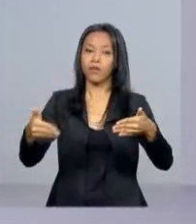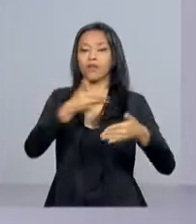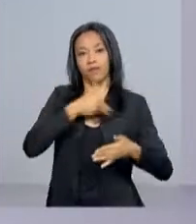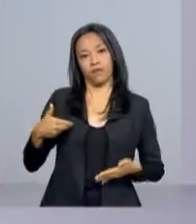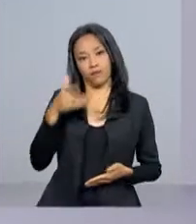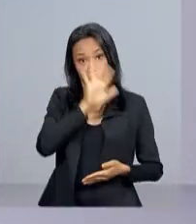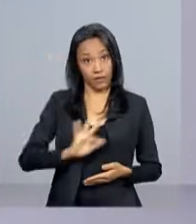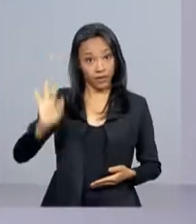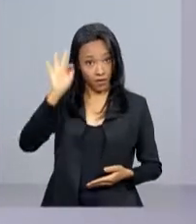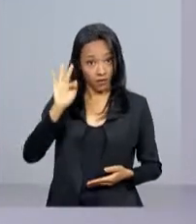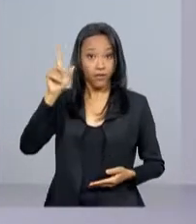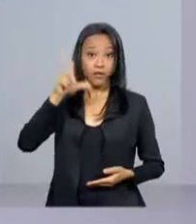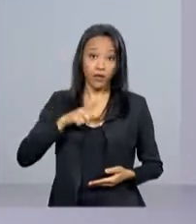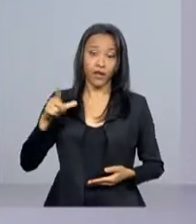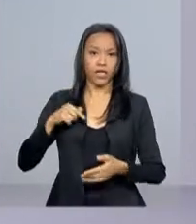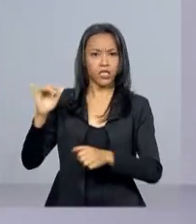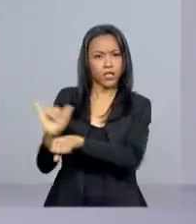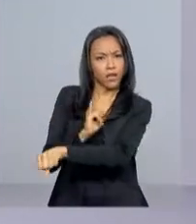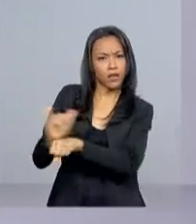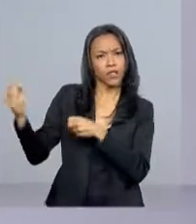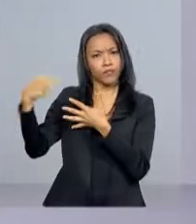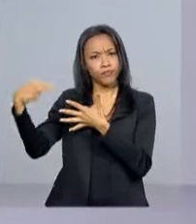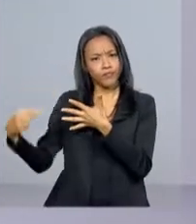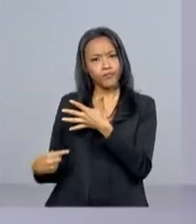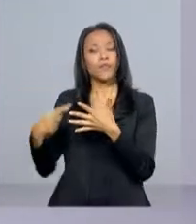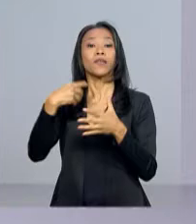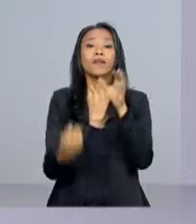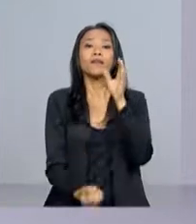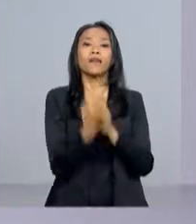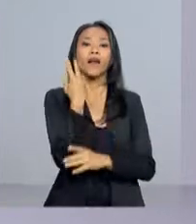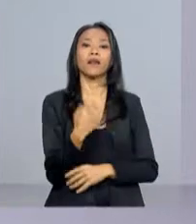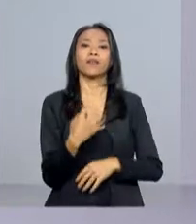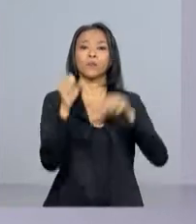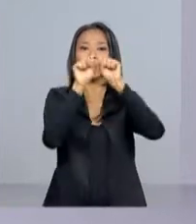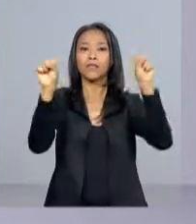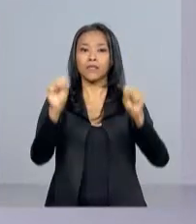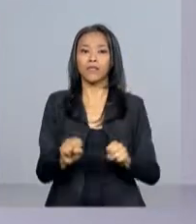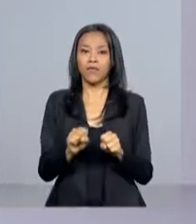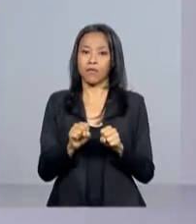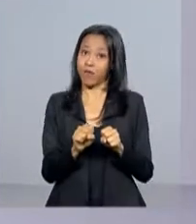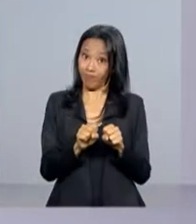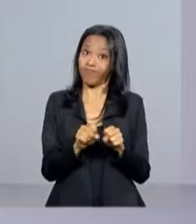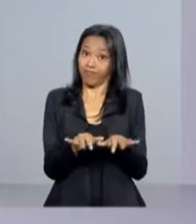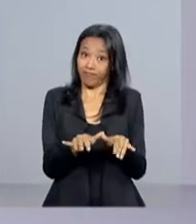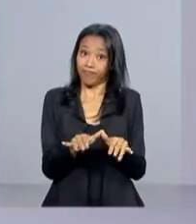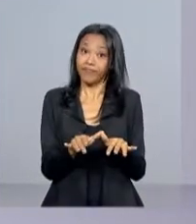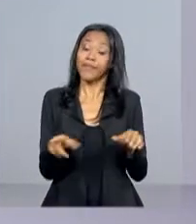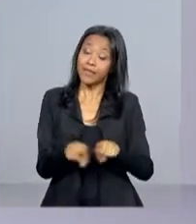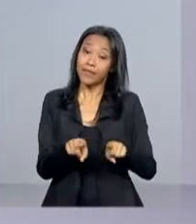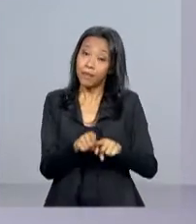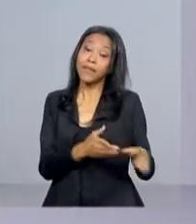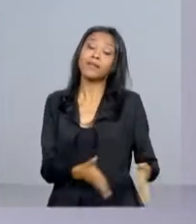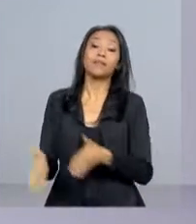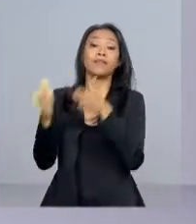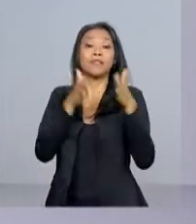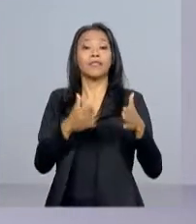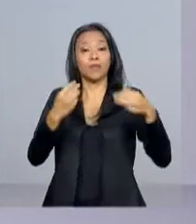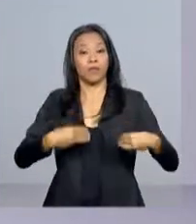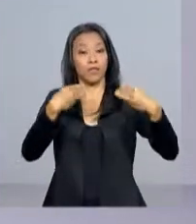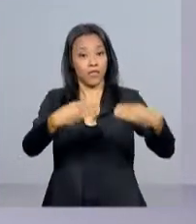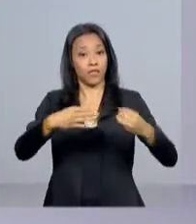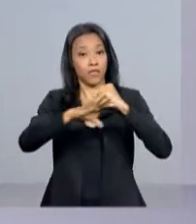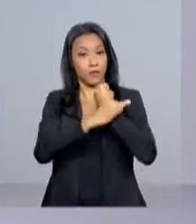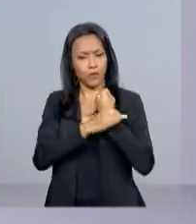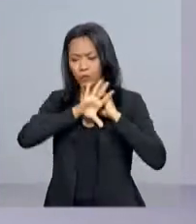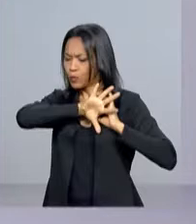federal. Além de operações estratégicas, foram criados o Sistema Único de Segurança Pública e o Ministério da Segurança Pública. Tudo para